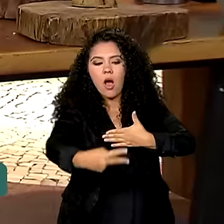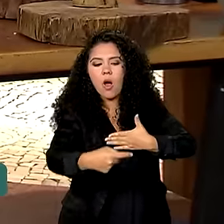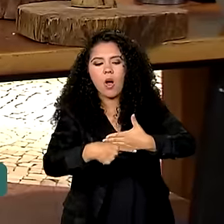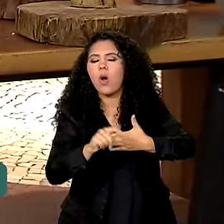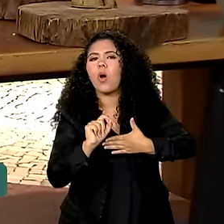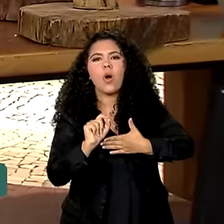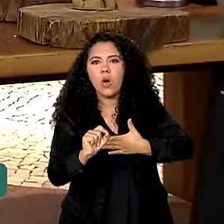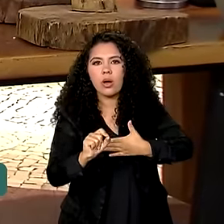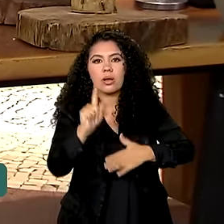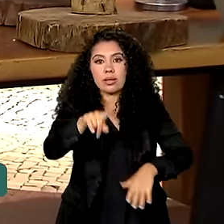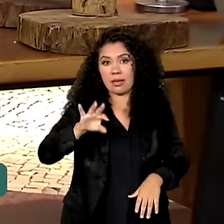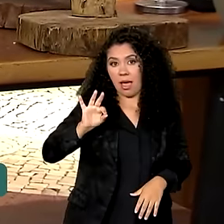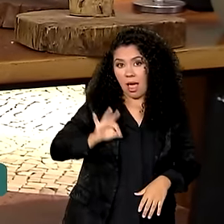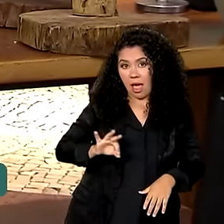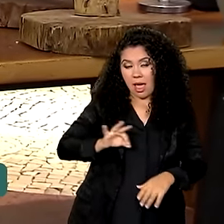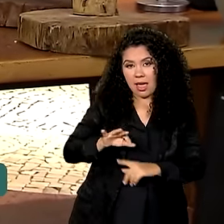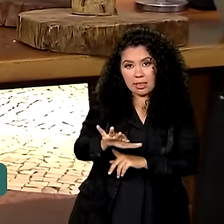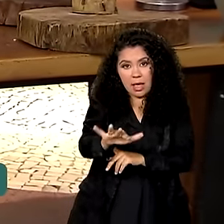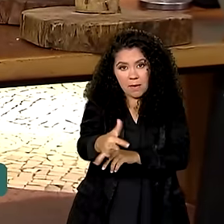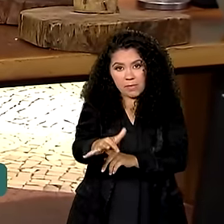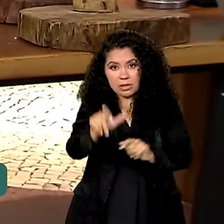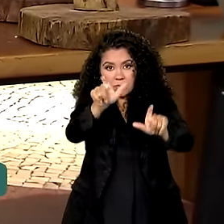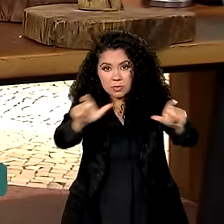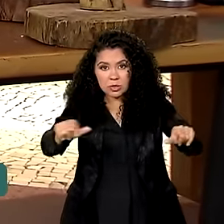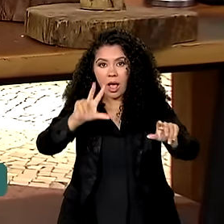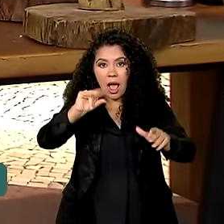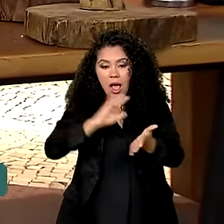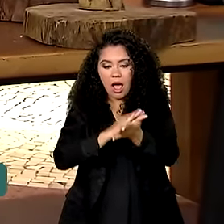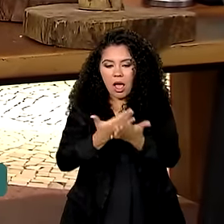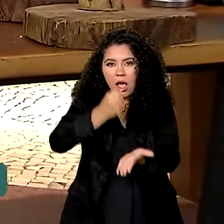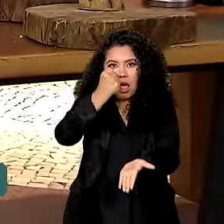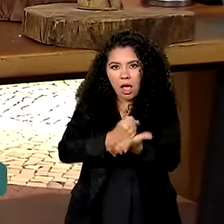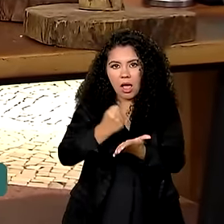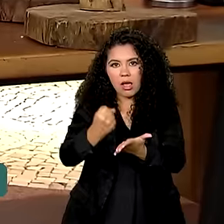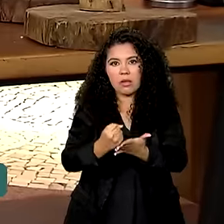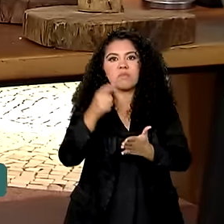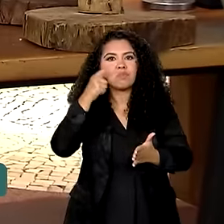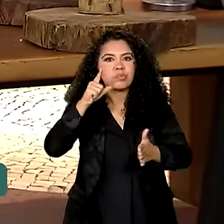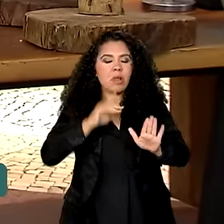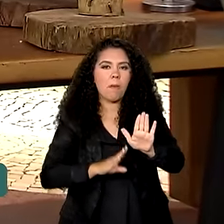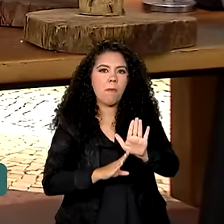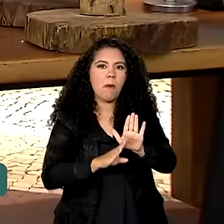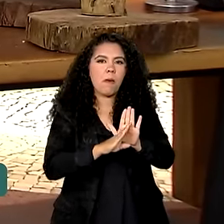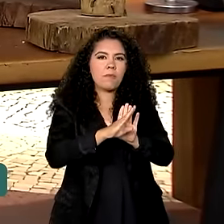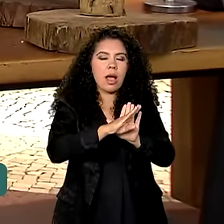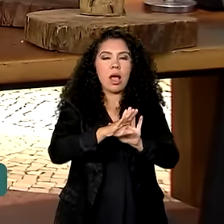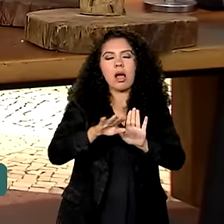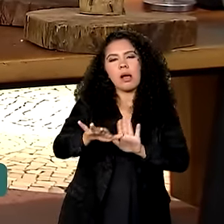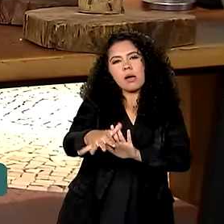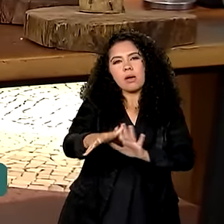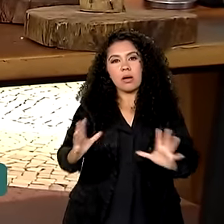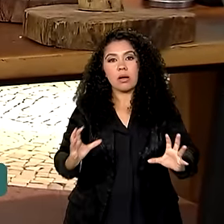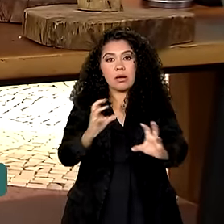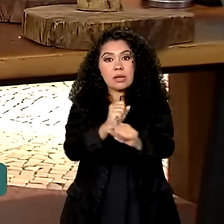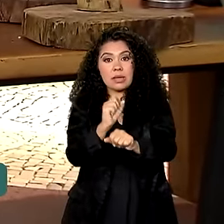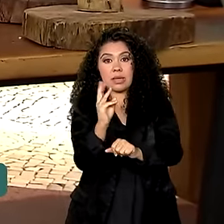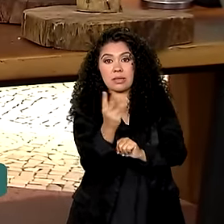que a renda média do trabalhador com carteira assinada está aumentando. O rendimento médio chegou a 3